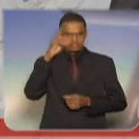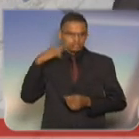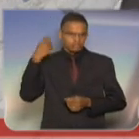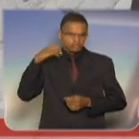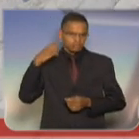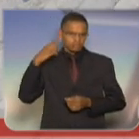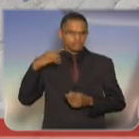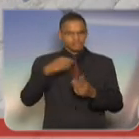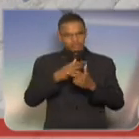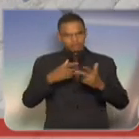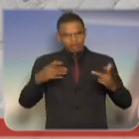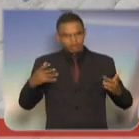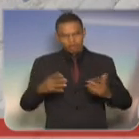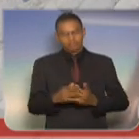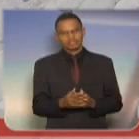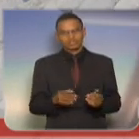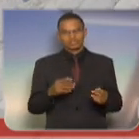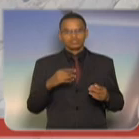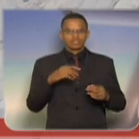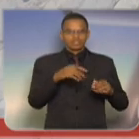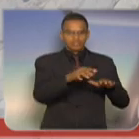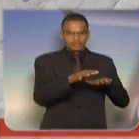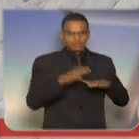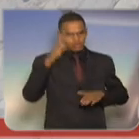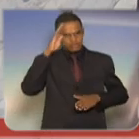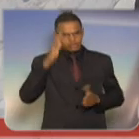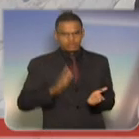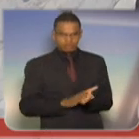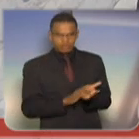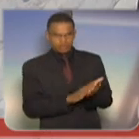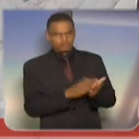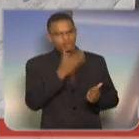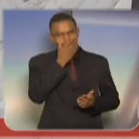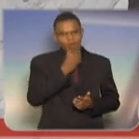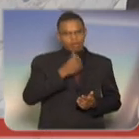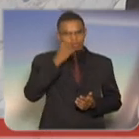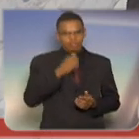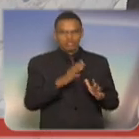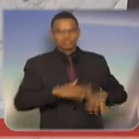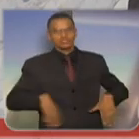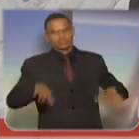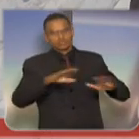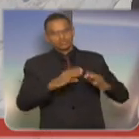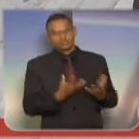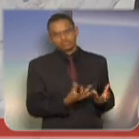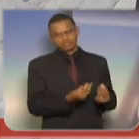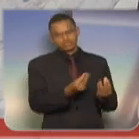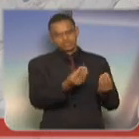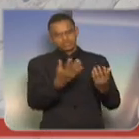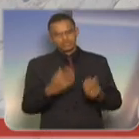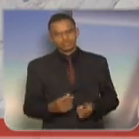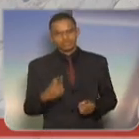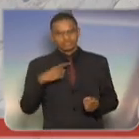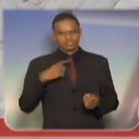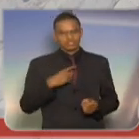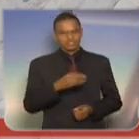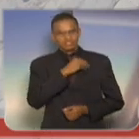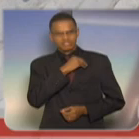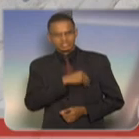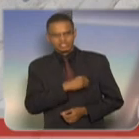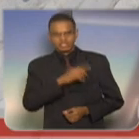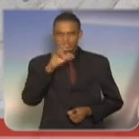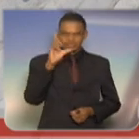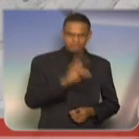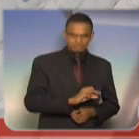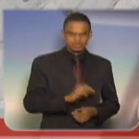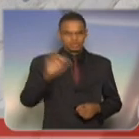parabéns ao nosso Exército, parabéns a esses milhares de homens e mulheres, que, apesar de ganharem uma porcaria de um salário, apesar